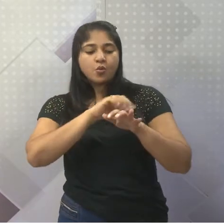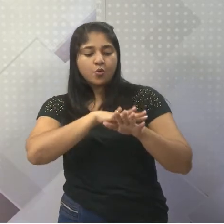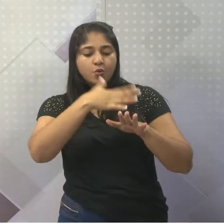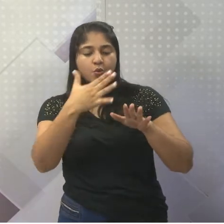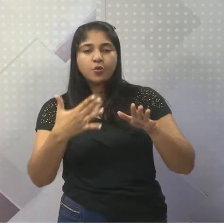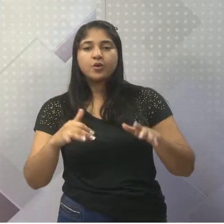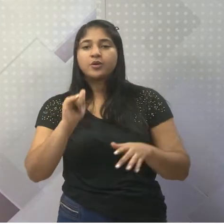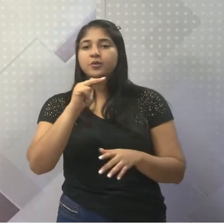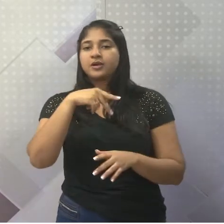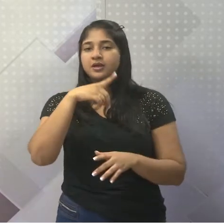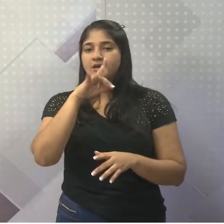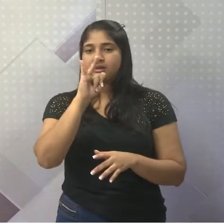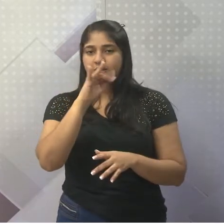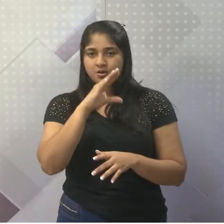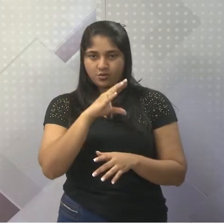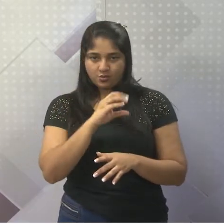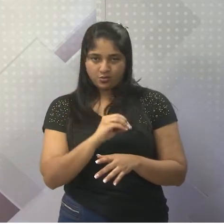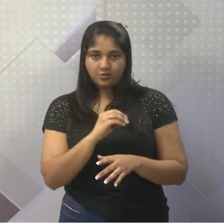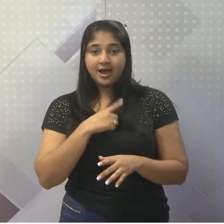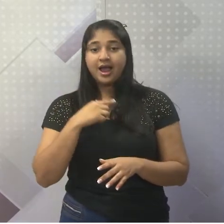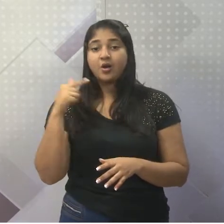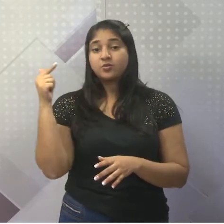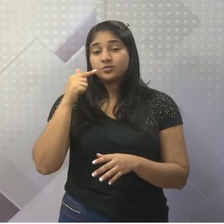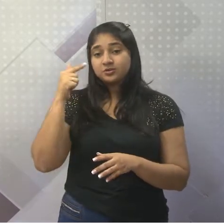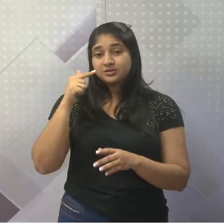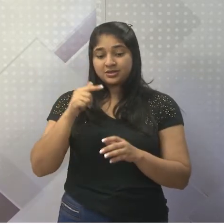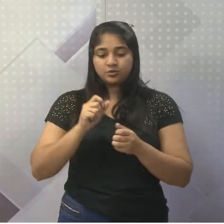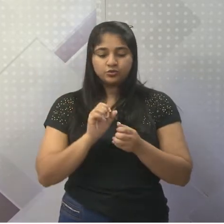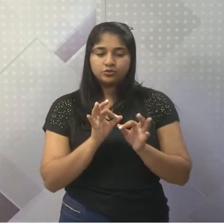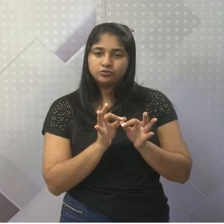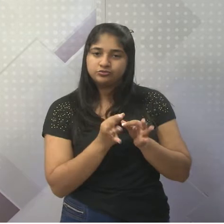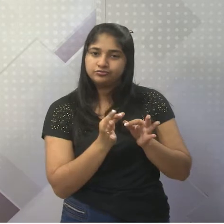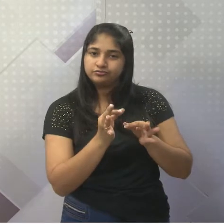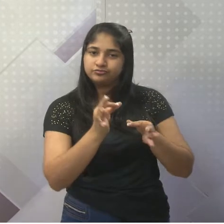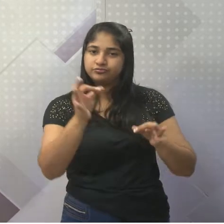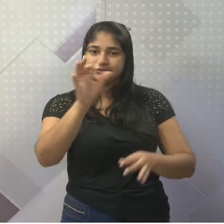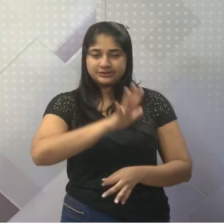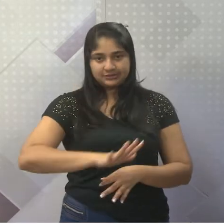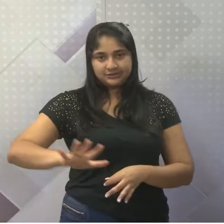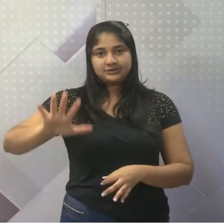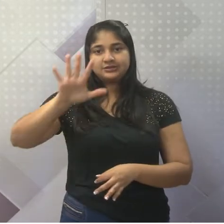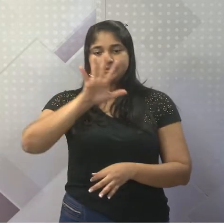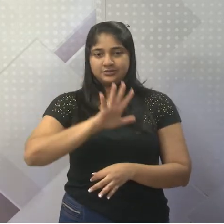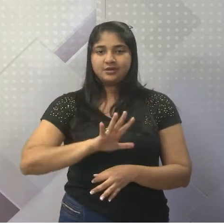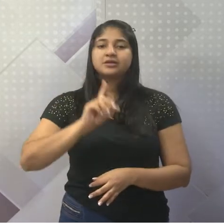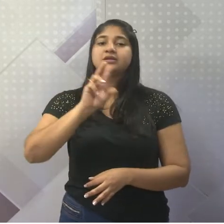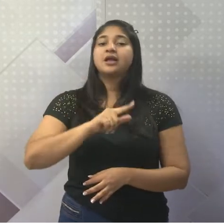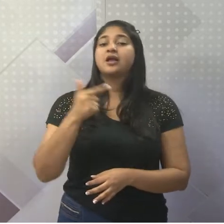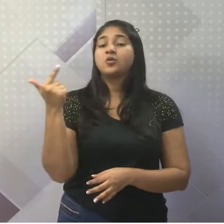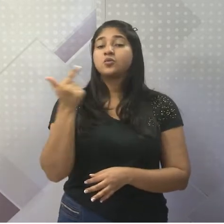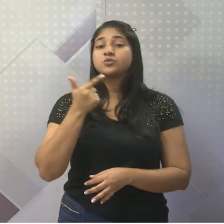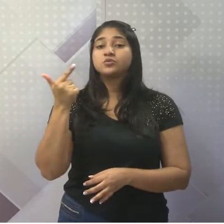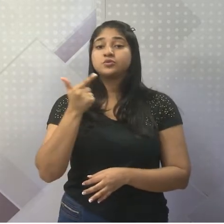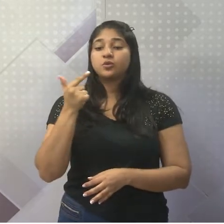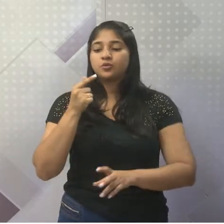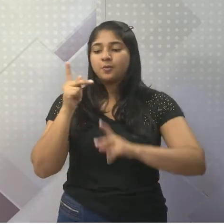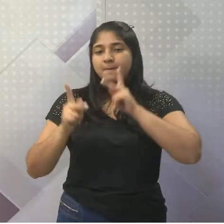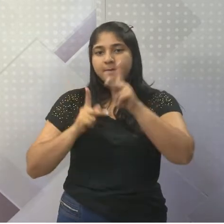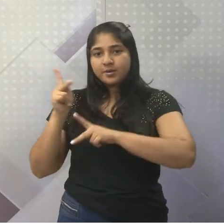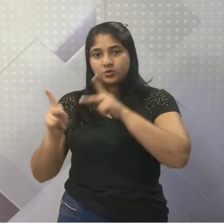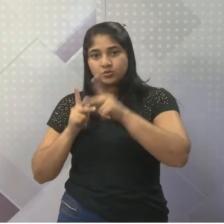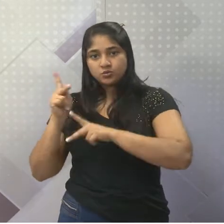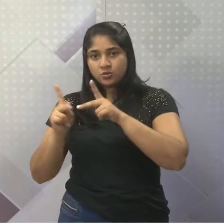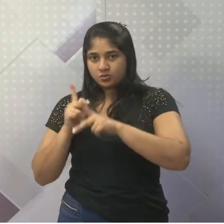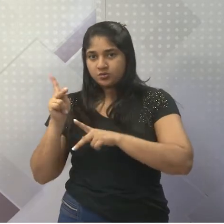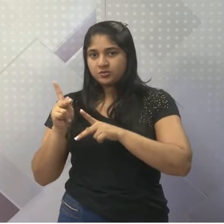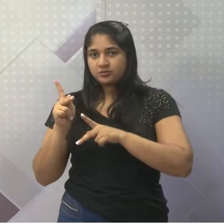Índico. A Índia, ela possui a sétima maior extensão territorial e possui a segunda maior população